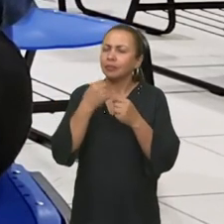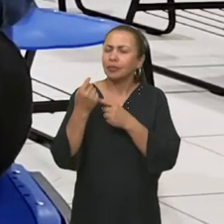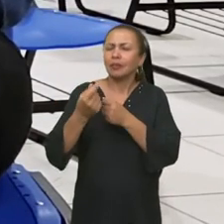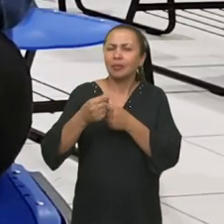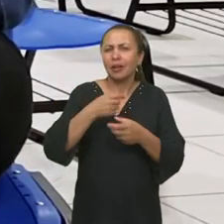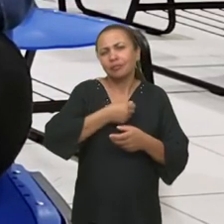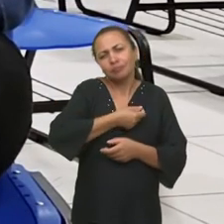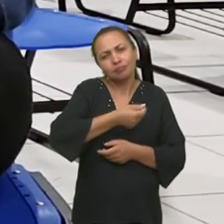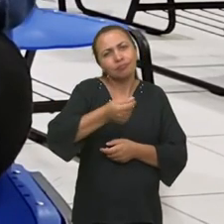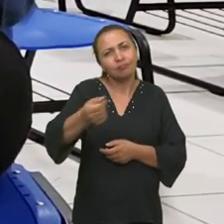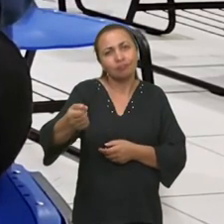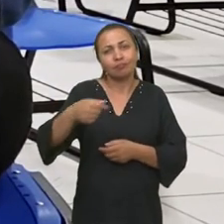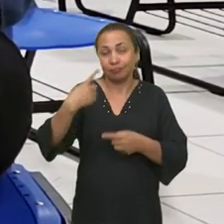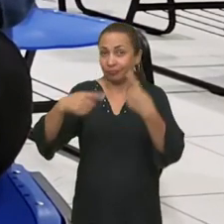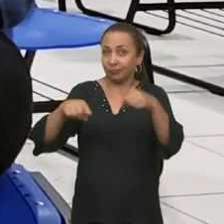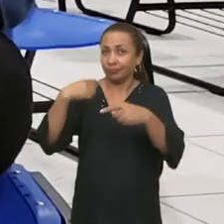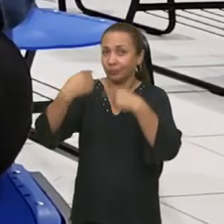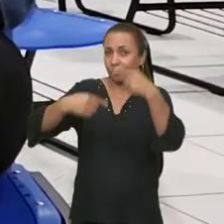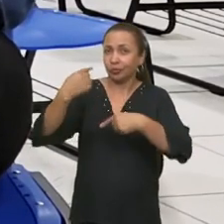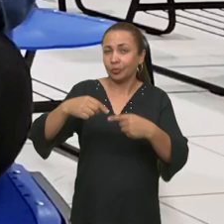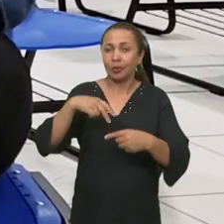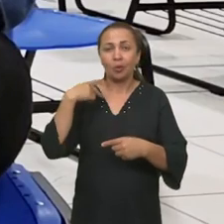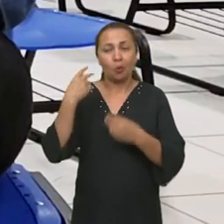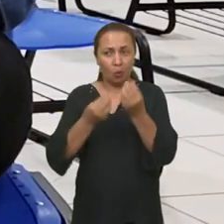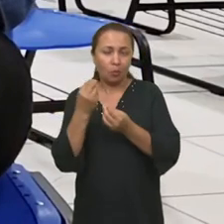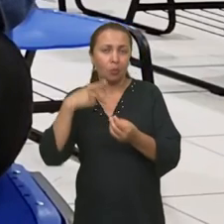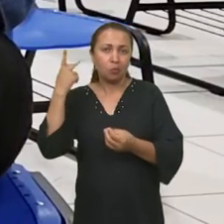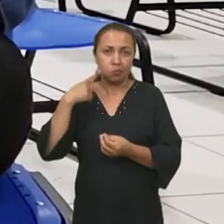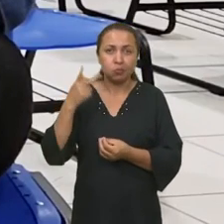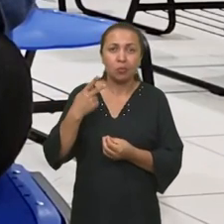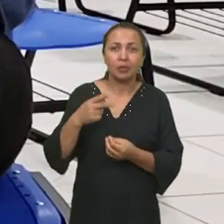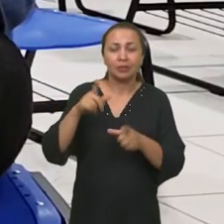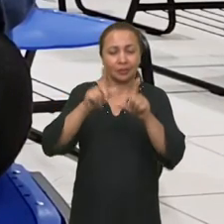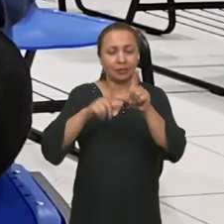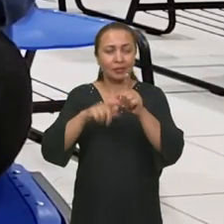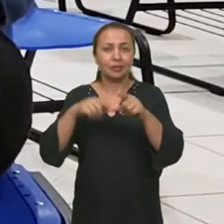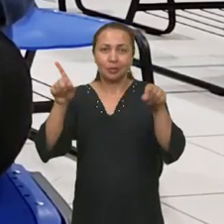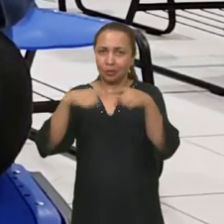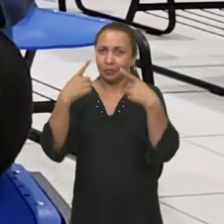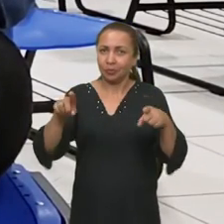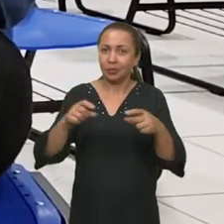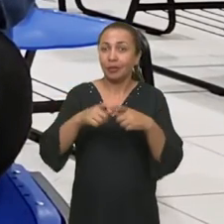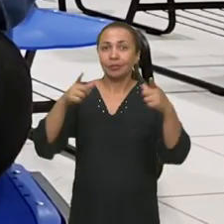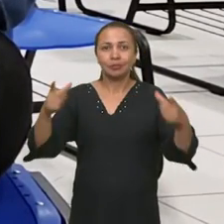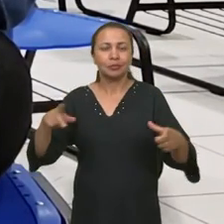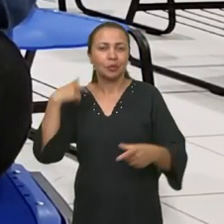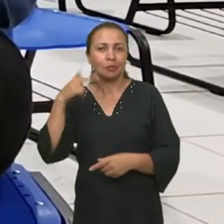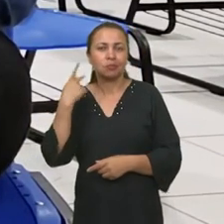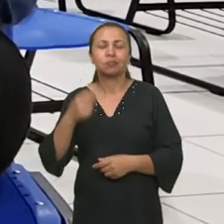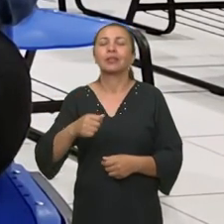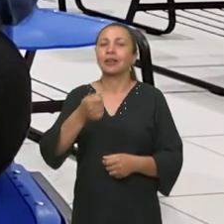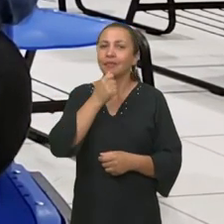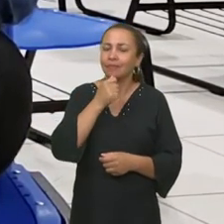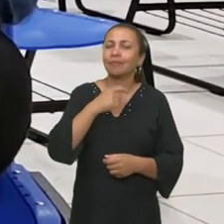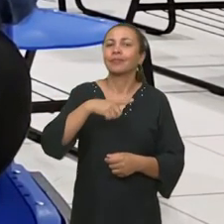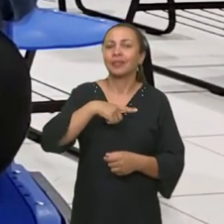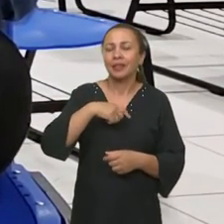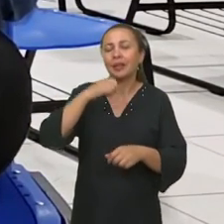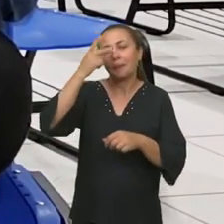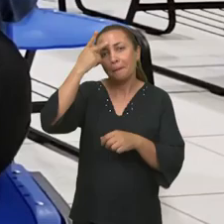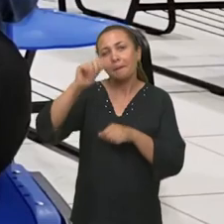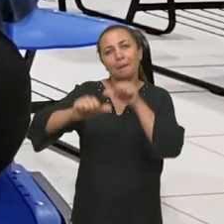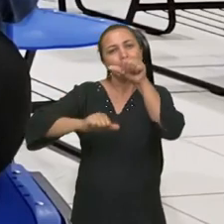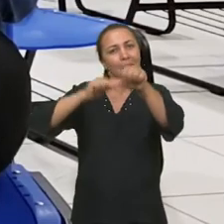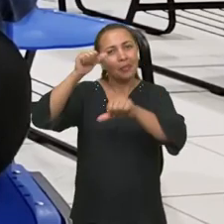infinita de outras discussões, como as relações políticas nas letras das músicas. Então, essa dimensão política ainda há de